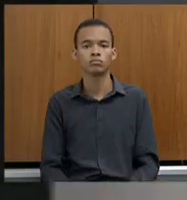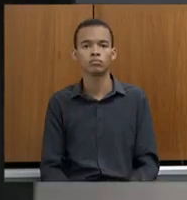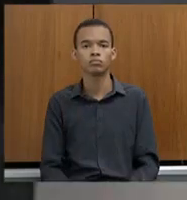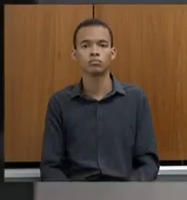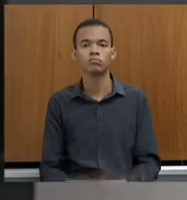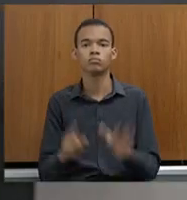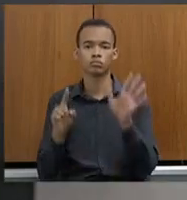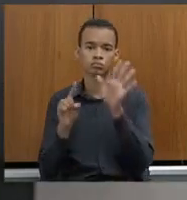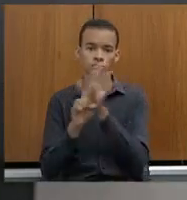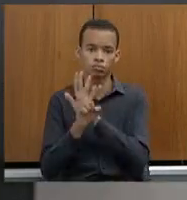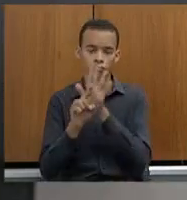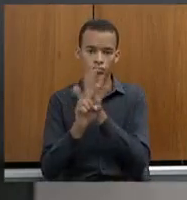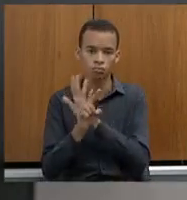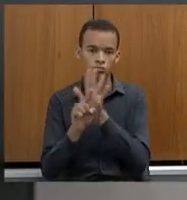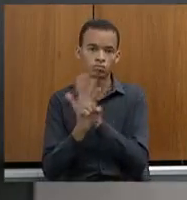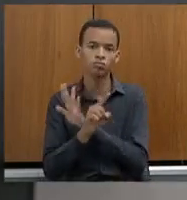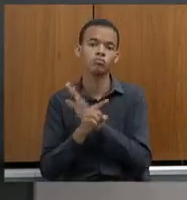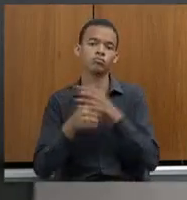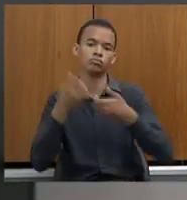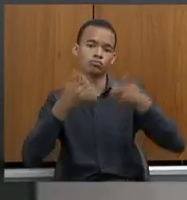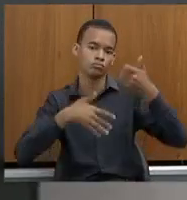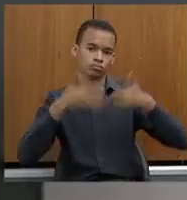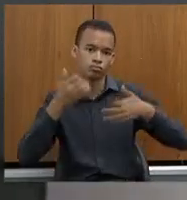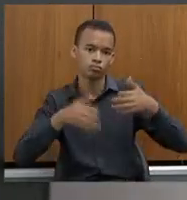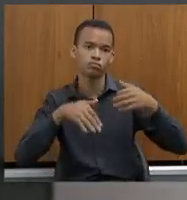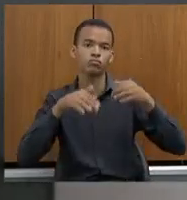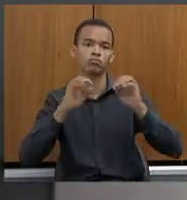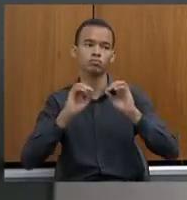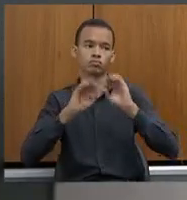perguntas ou explanações ou